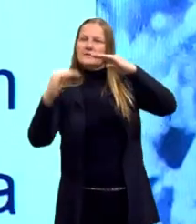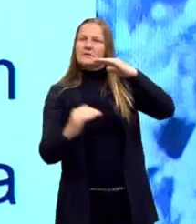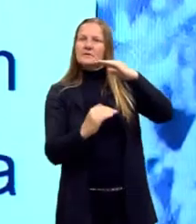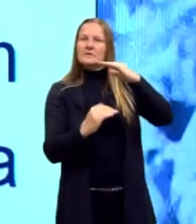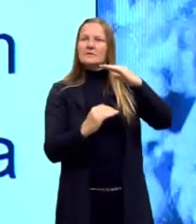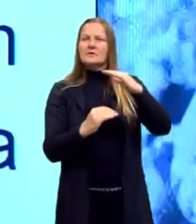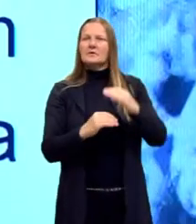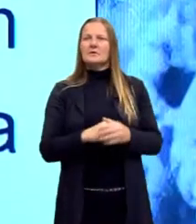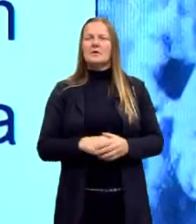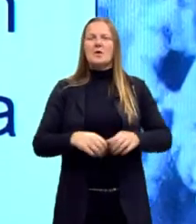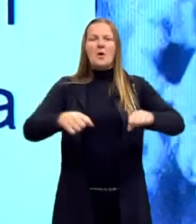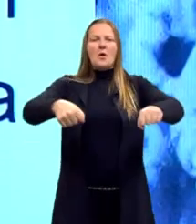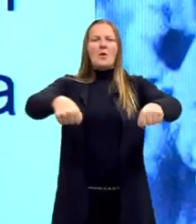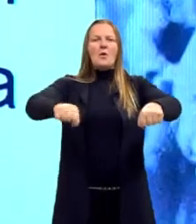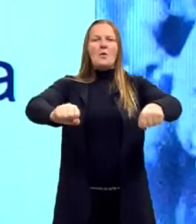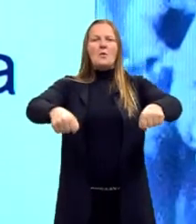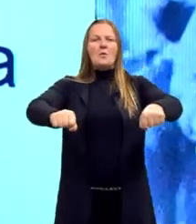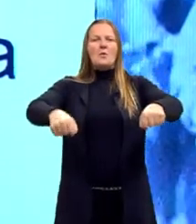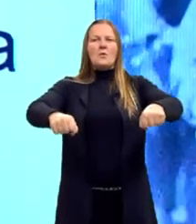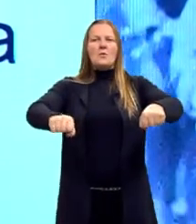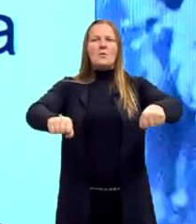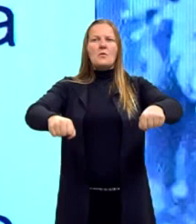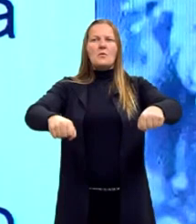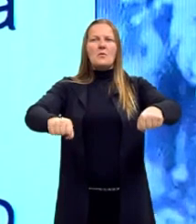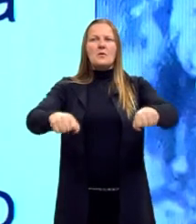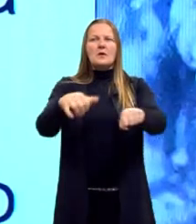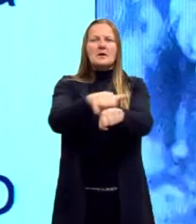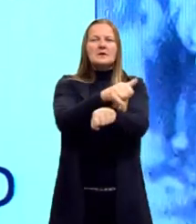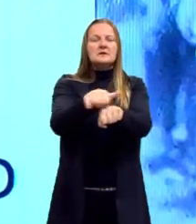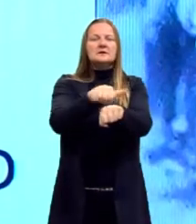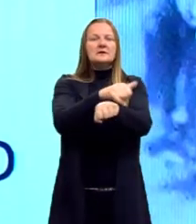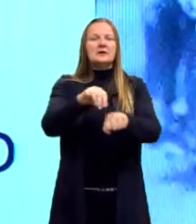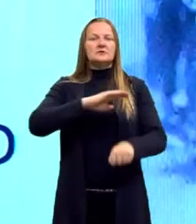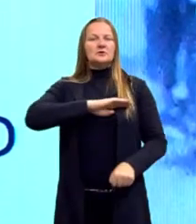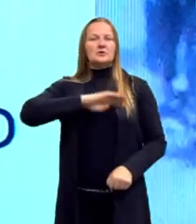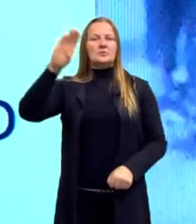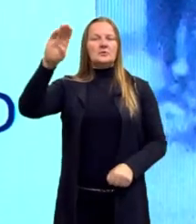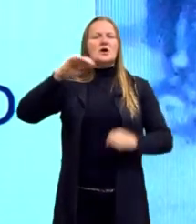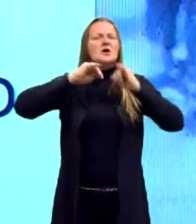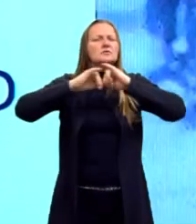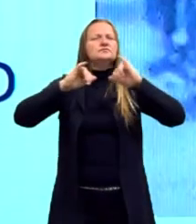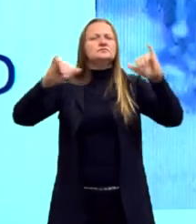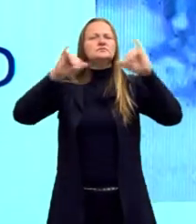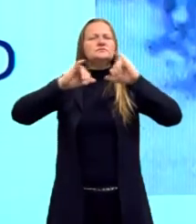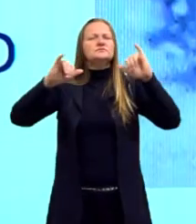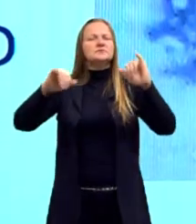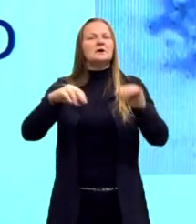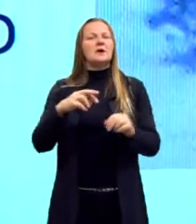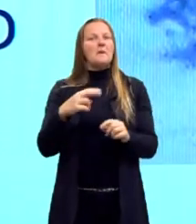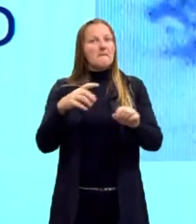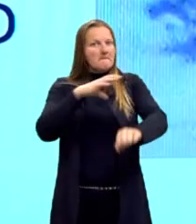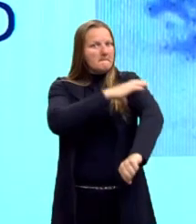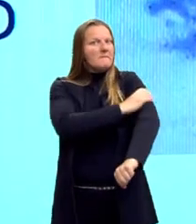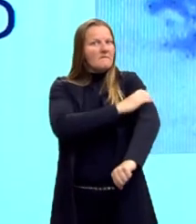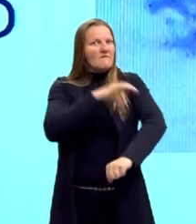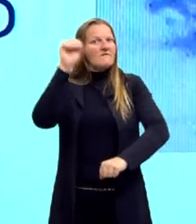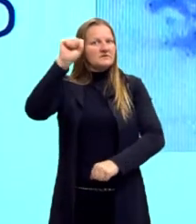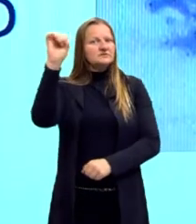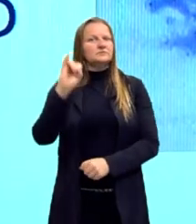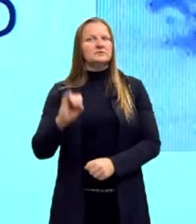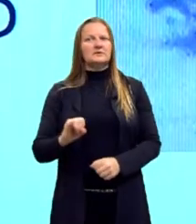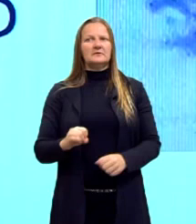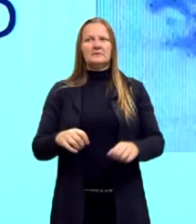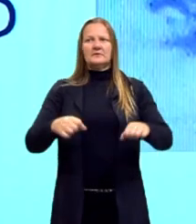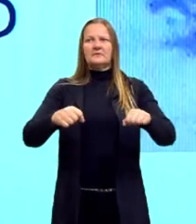motossiata, né, que era uma estratégia do Mussolini também para divulgar o regime fascista na Itália, e que